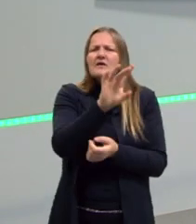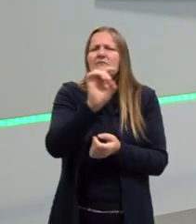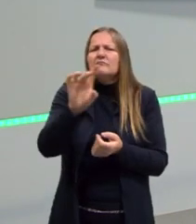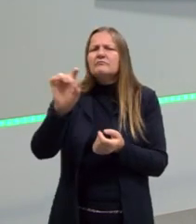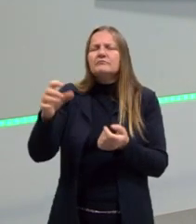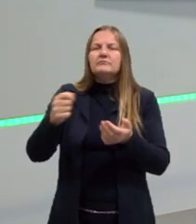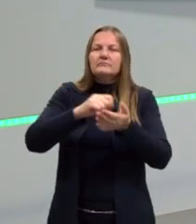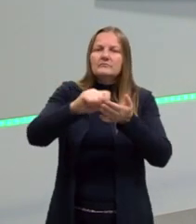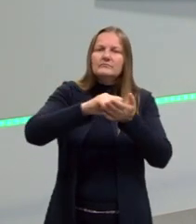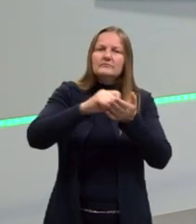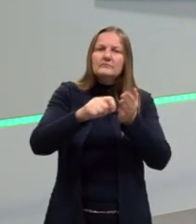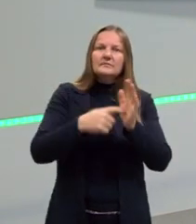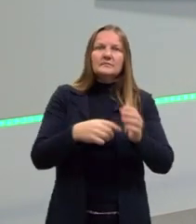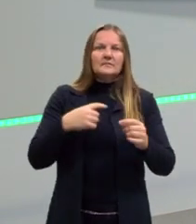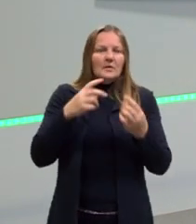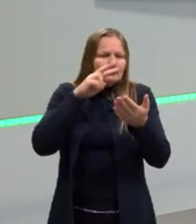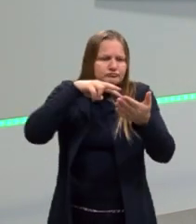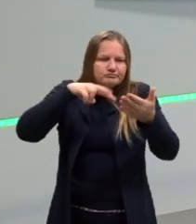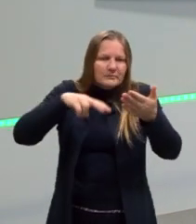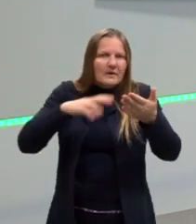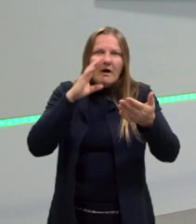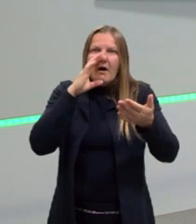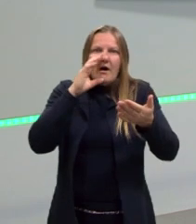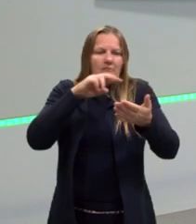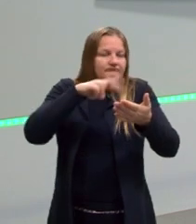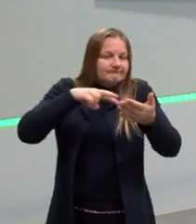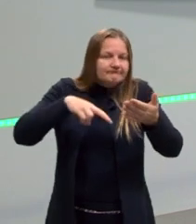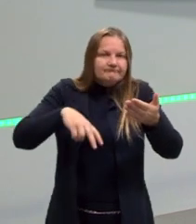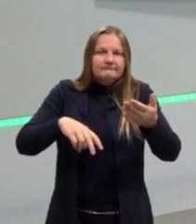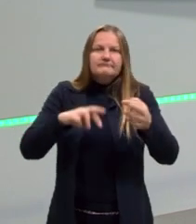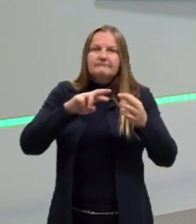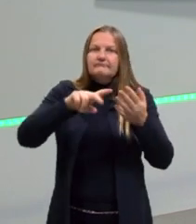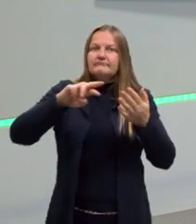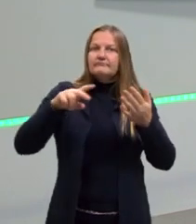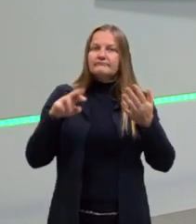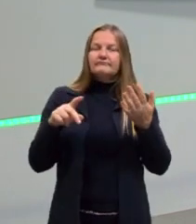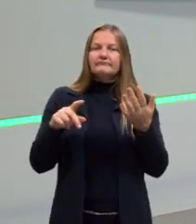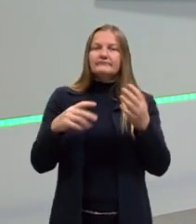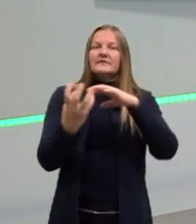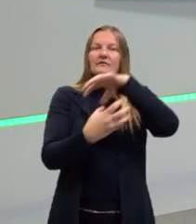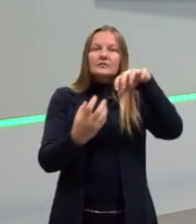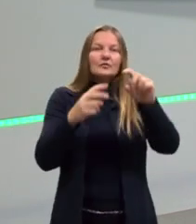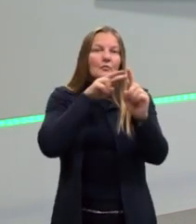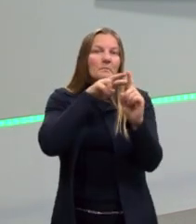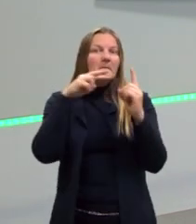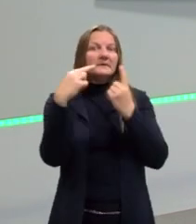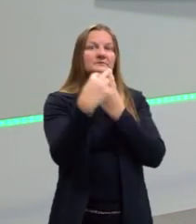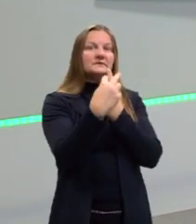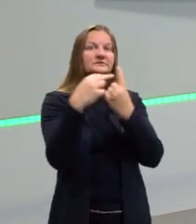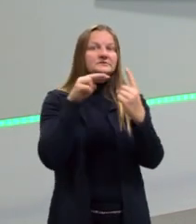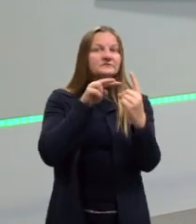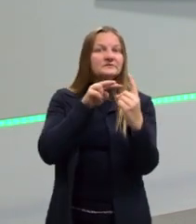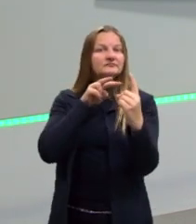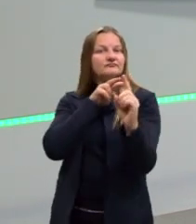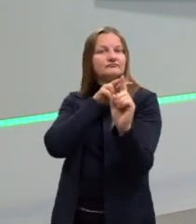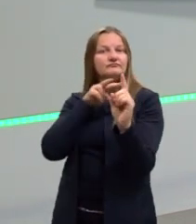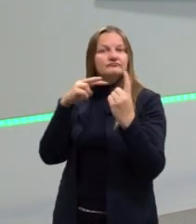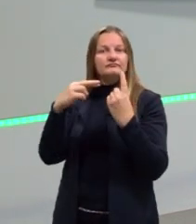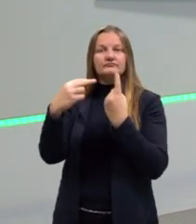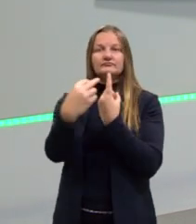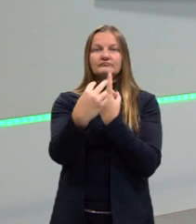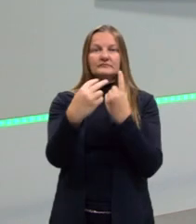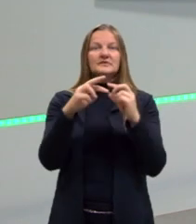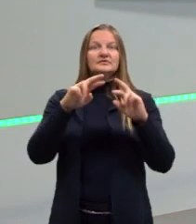afirma, a gente quase enlouquece. Por quê? Porque parece que são revoluções diferentes. Daí tem um historiador que vai dizer, por exemplo,